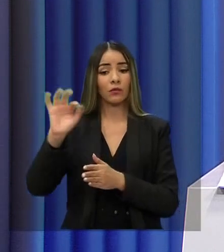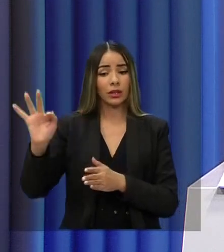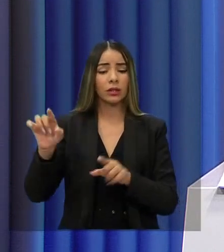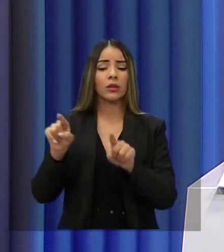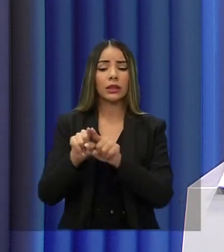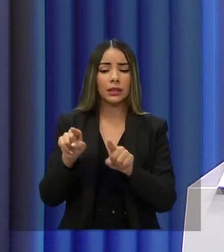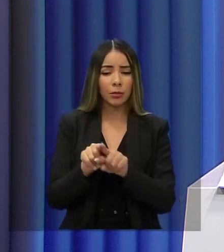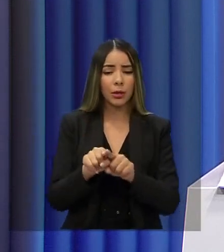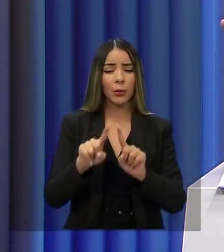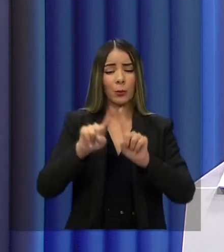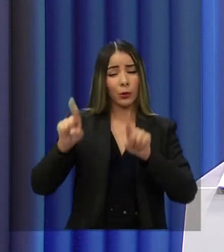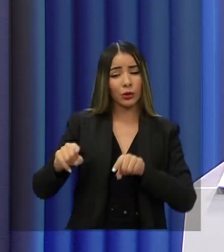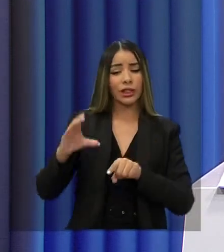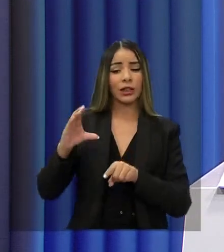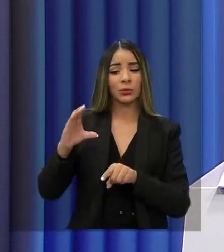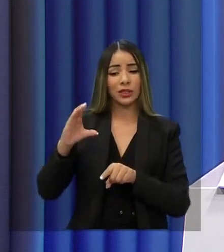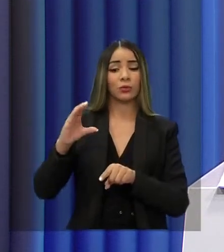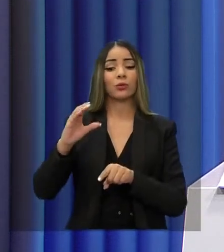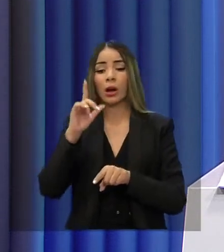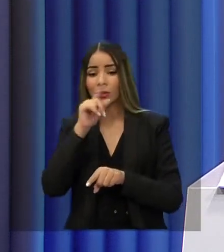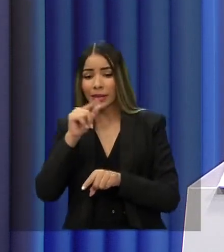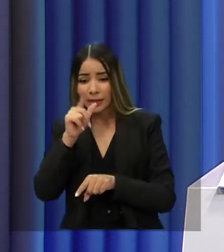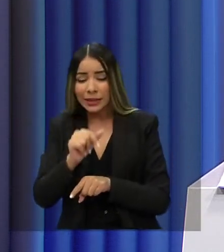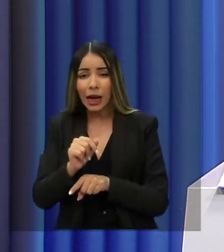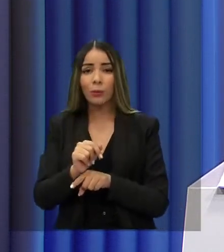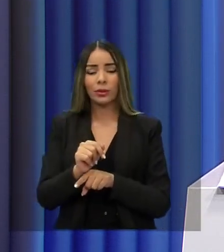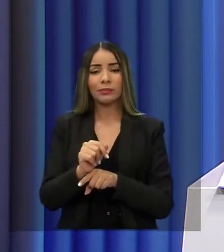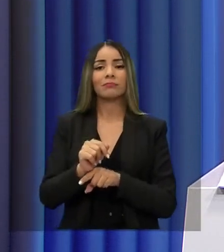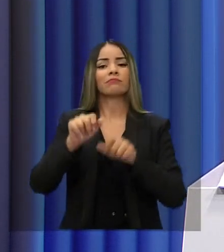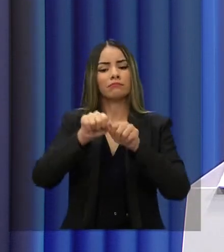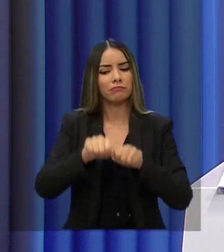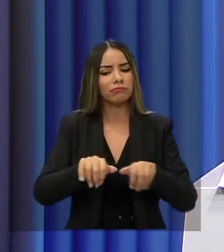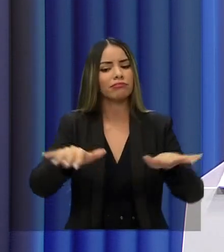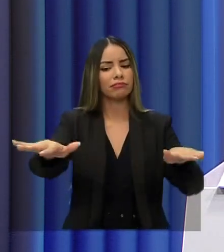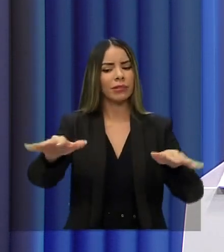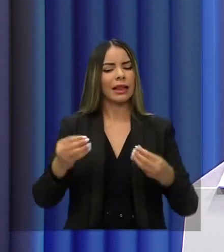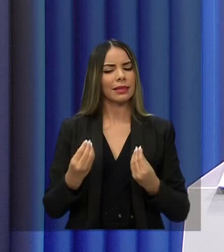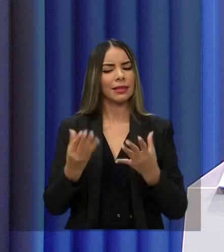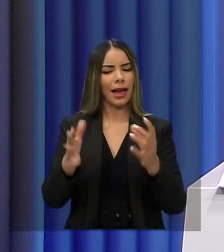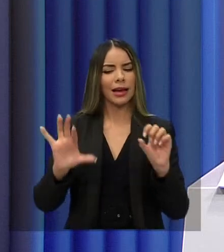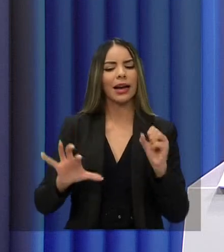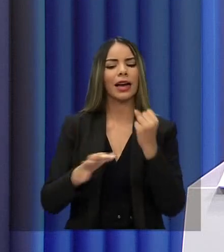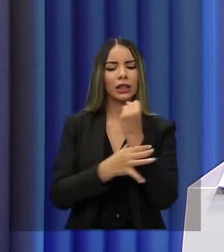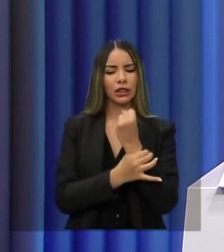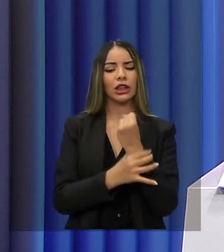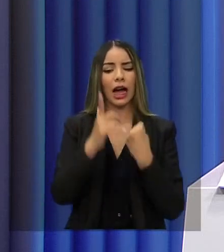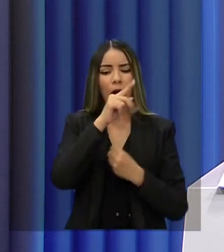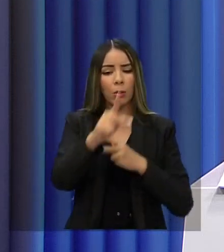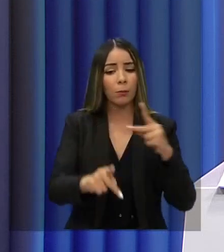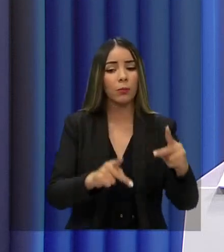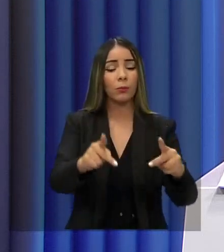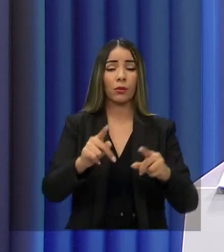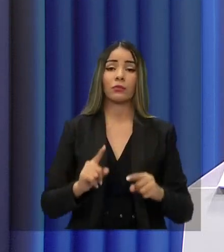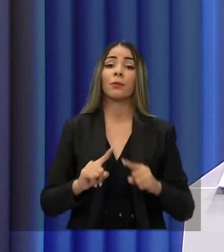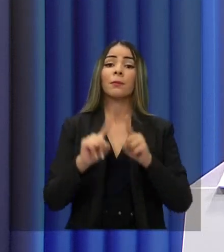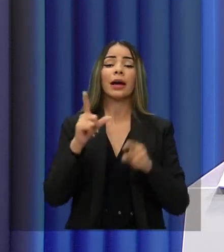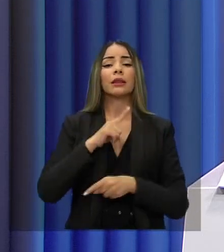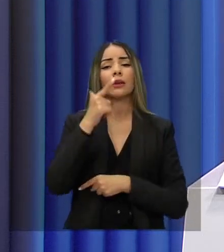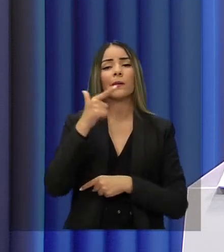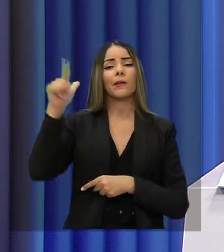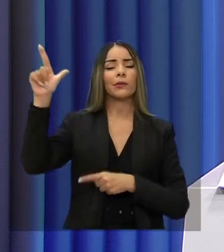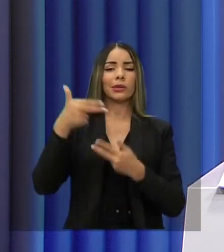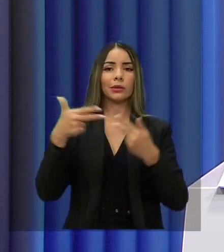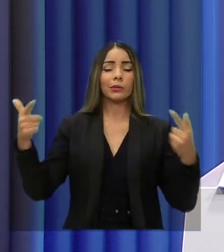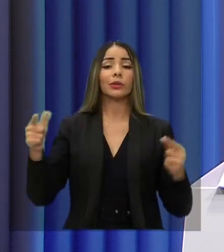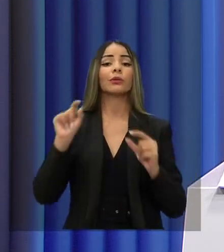abastecidos permanentemente e a água para o consumo humano garantida. Mas eu quero também fazer uma outra coisa, garantir que